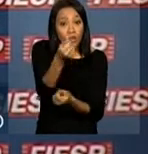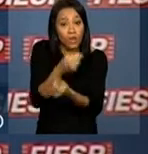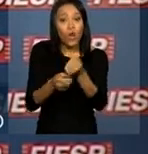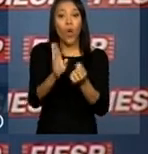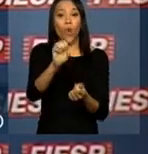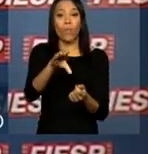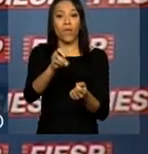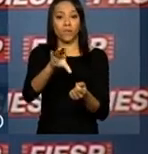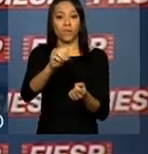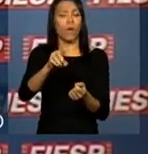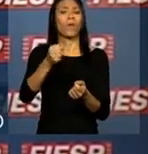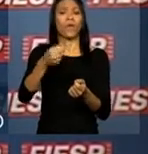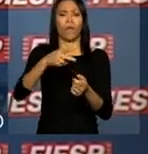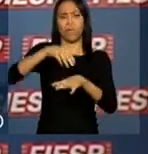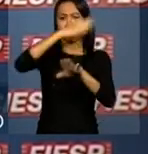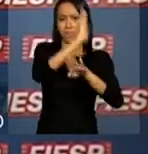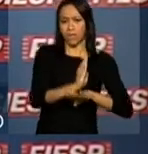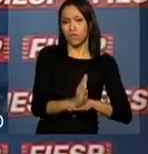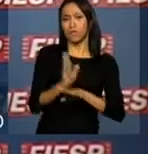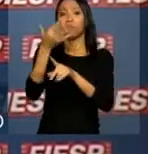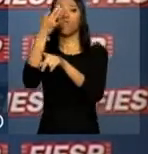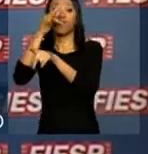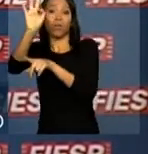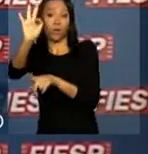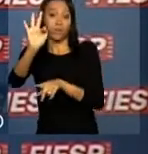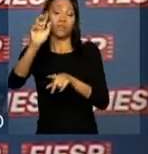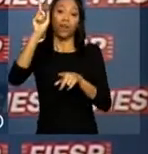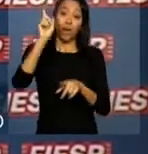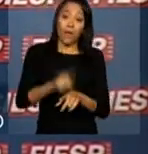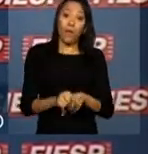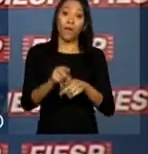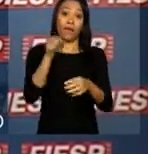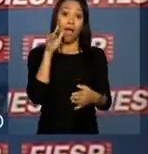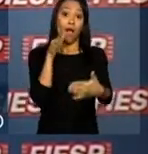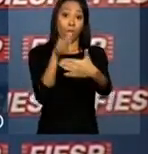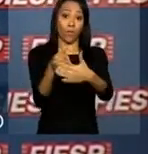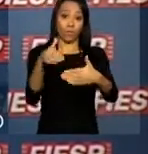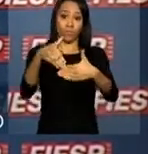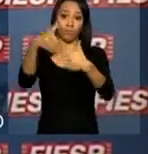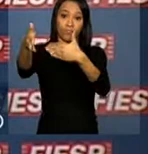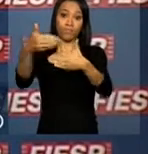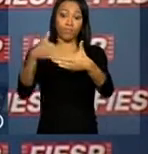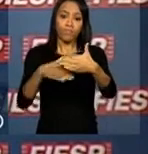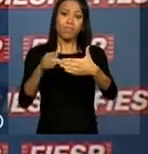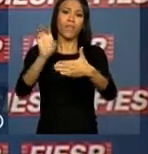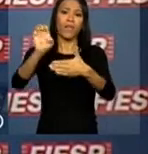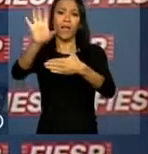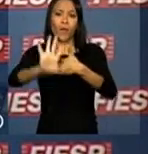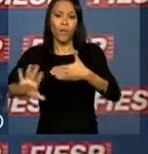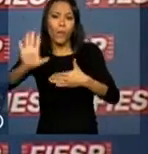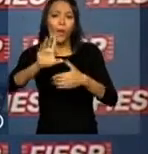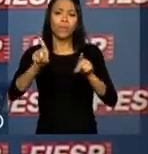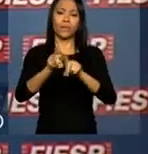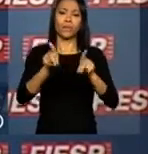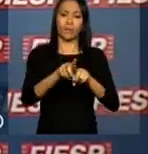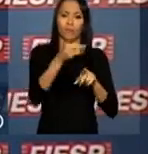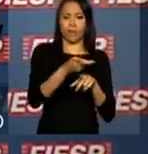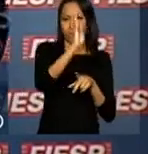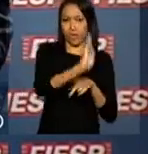-se da única fronteira existente entre a América do Sul e a Europa, entre a França e o Brasil.